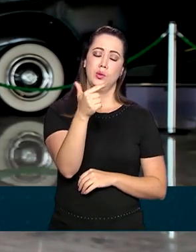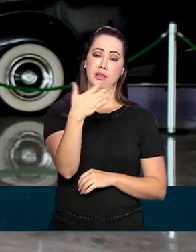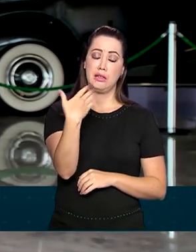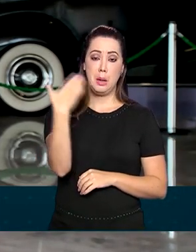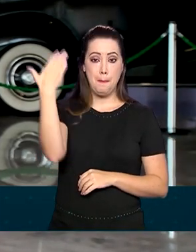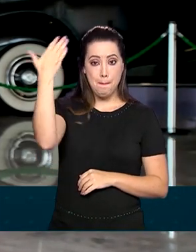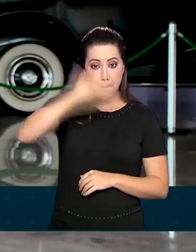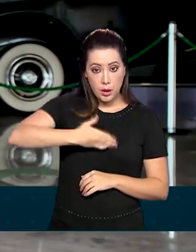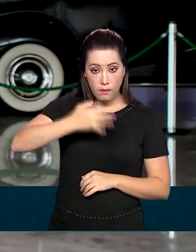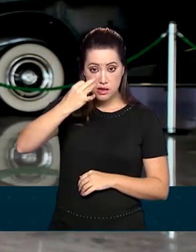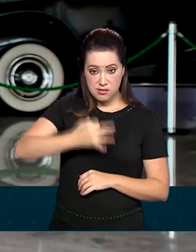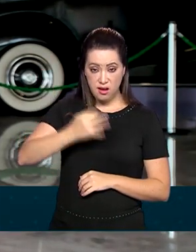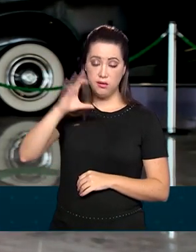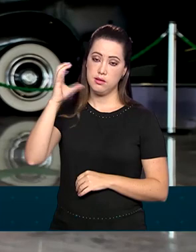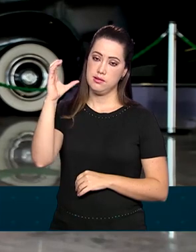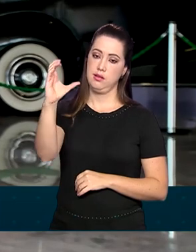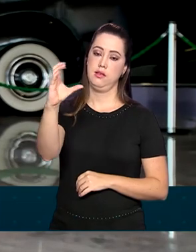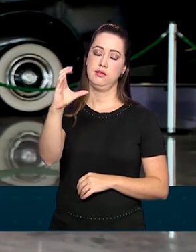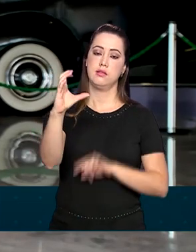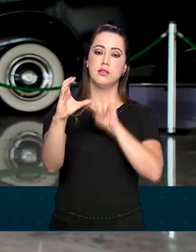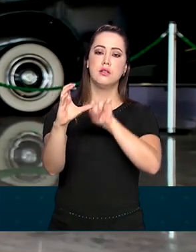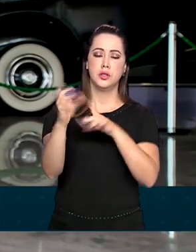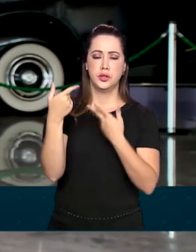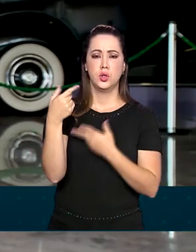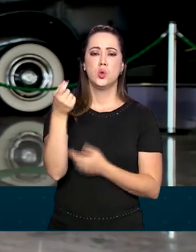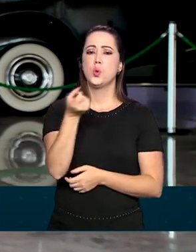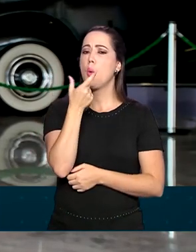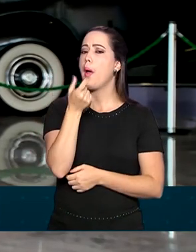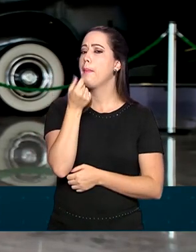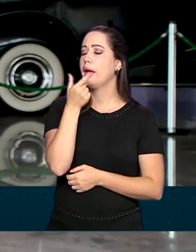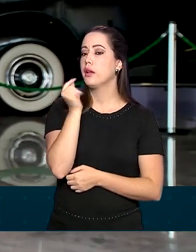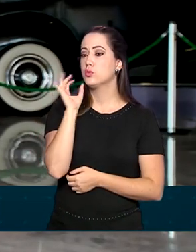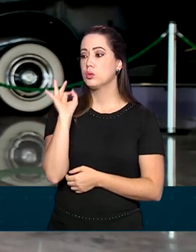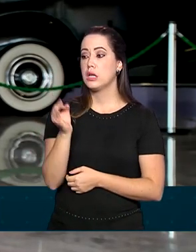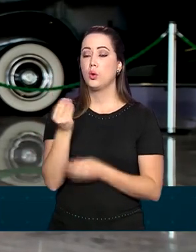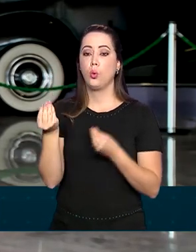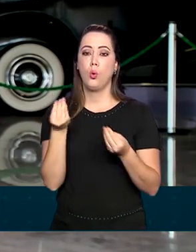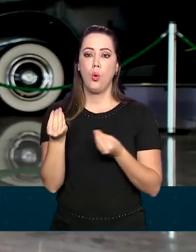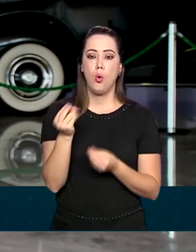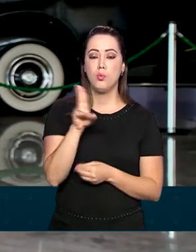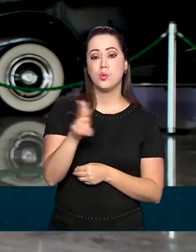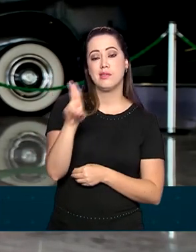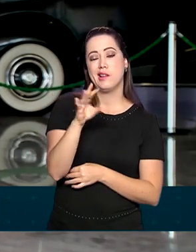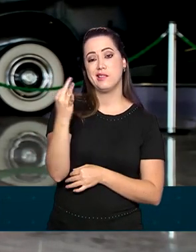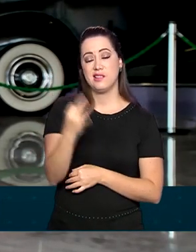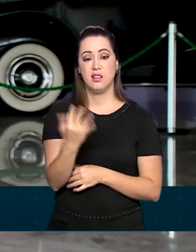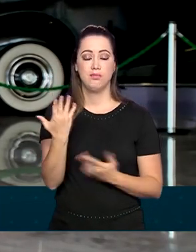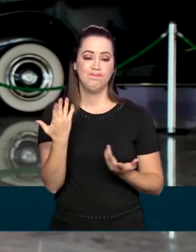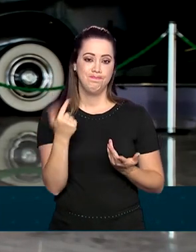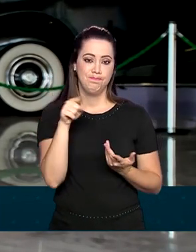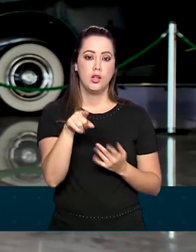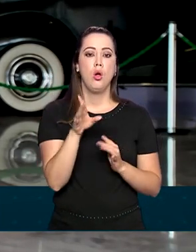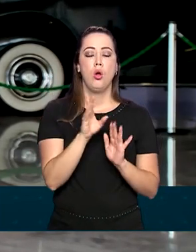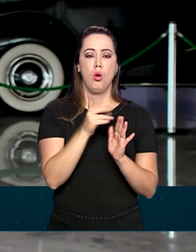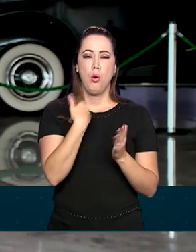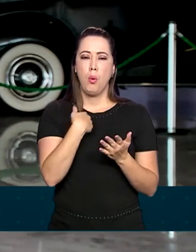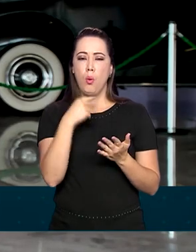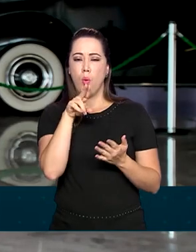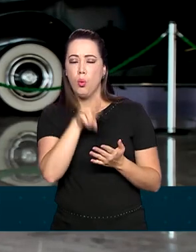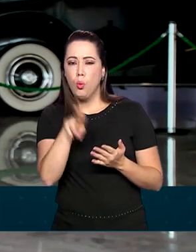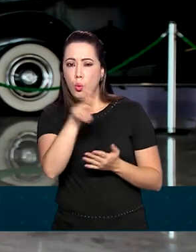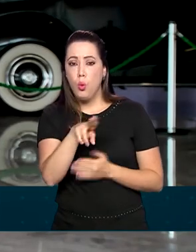científicas do uso do medicamento de forma específica para a Covid-19, a prescrição da